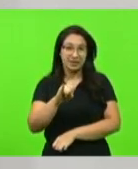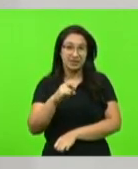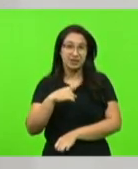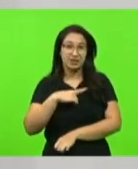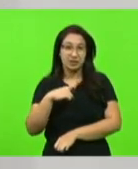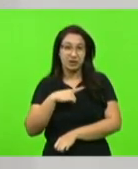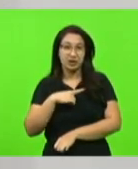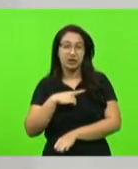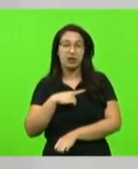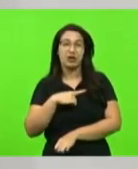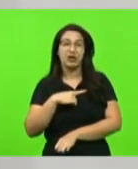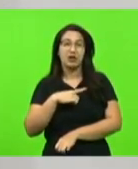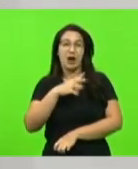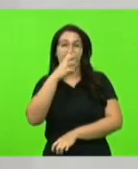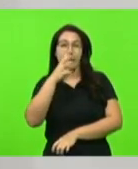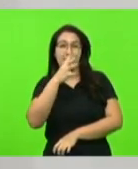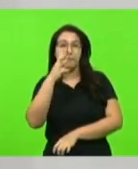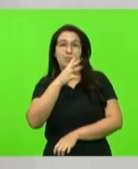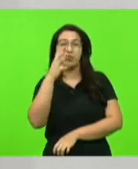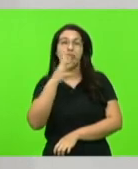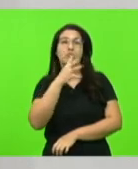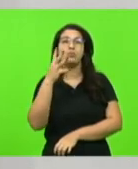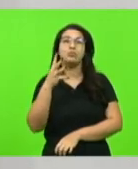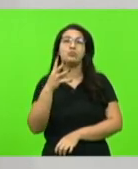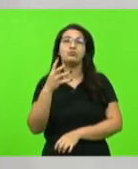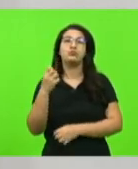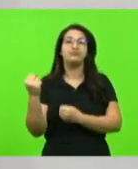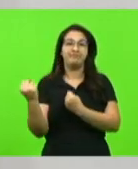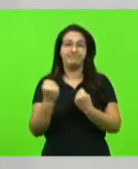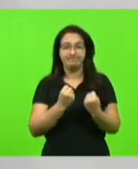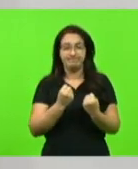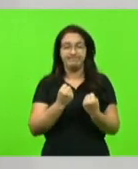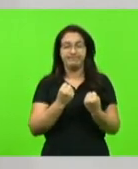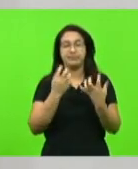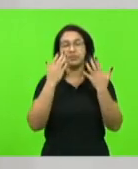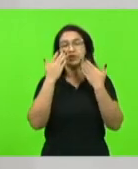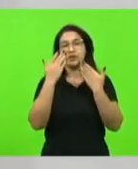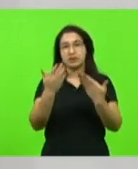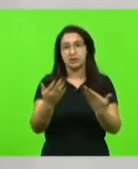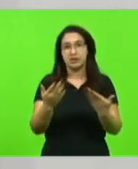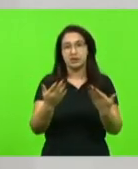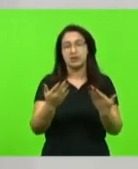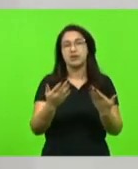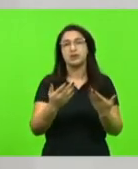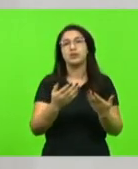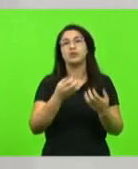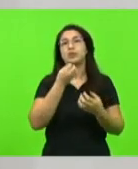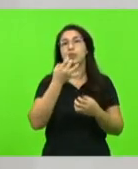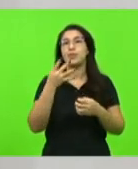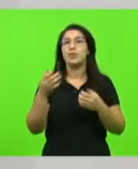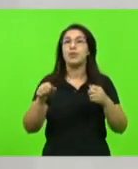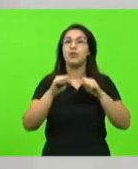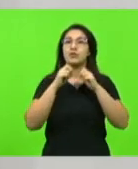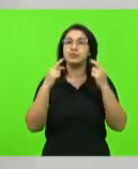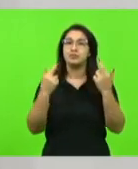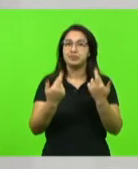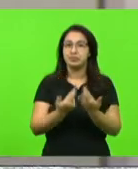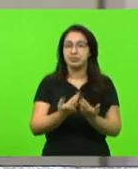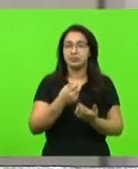excessiva nesta manifestação. Não mais agradecer aqui a oportunidade e desejar a todos uma boa sessão e um bom trabalho.